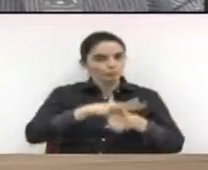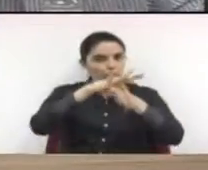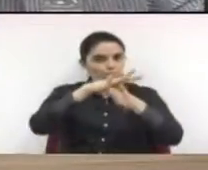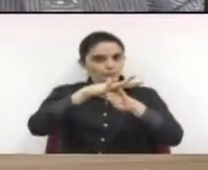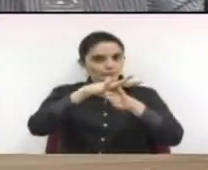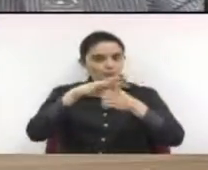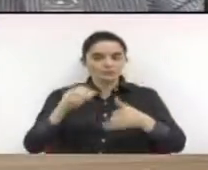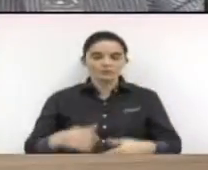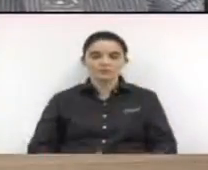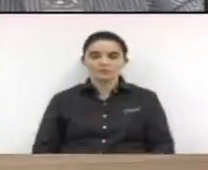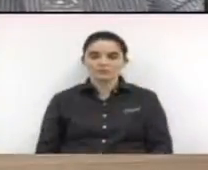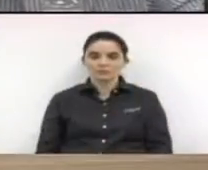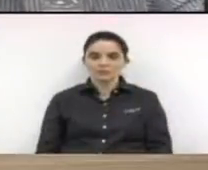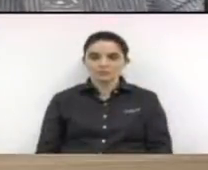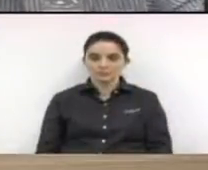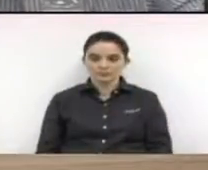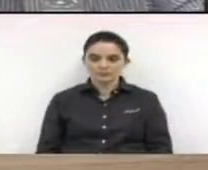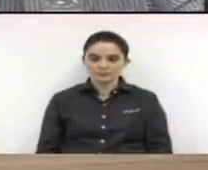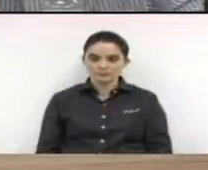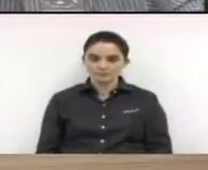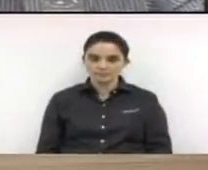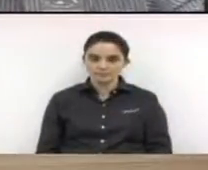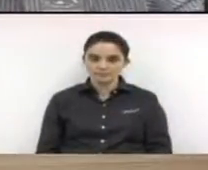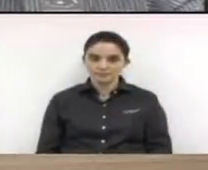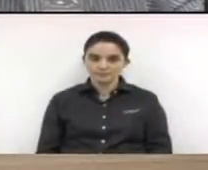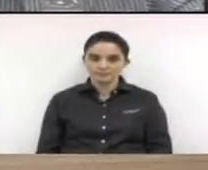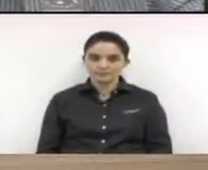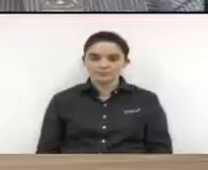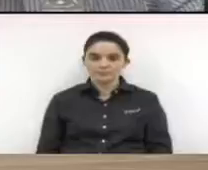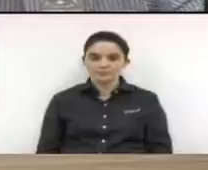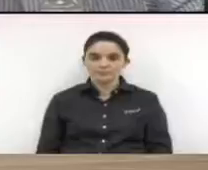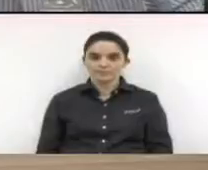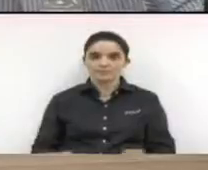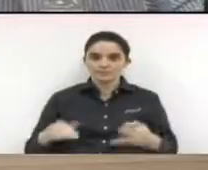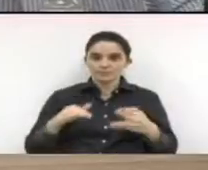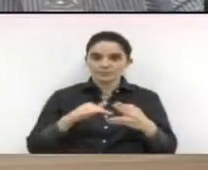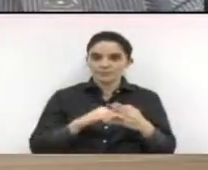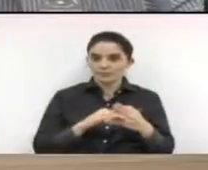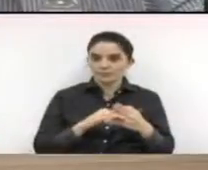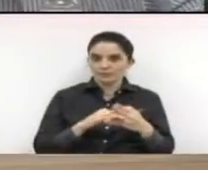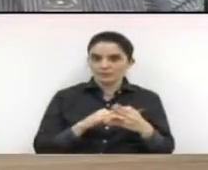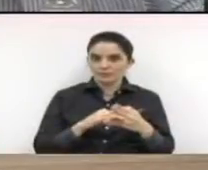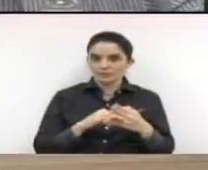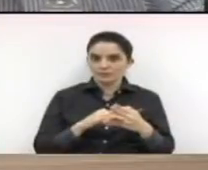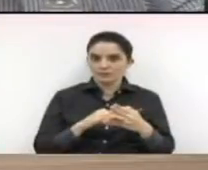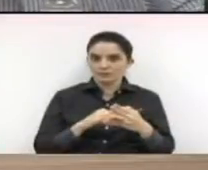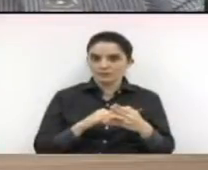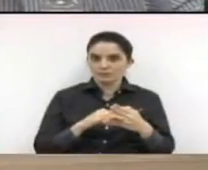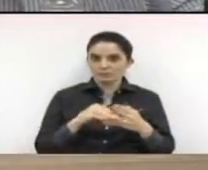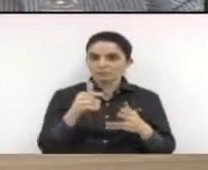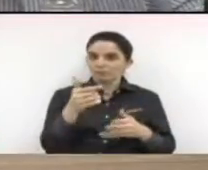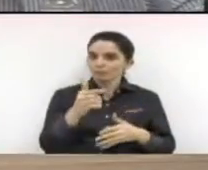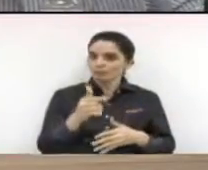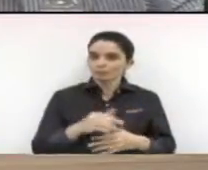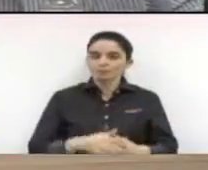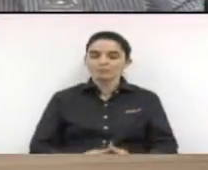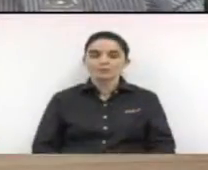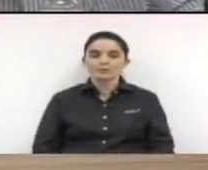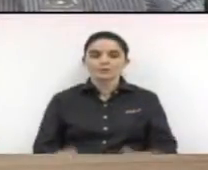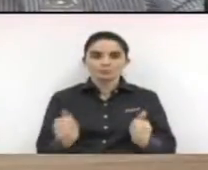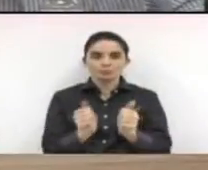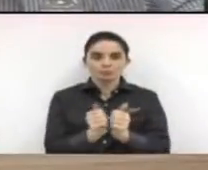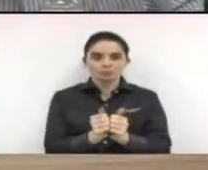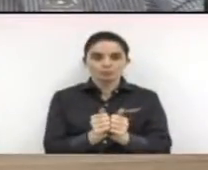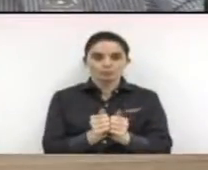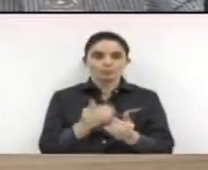portanto, o intervalo regimental está dispensado, junte-se ao processo.